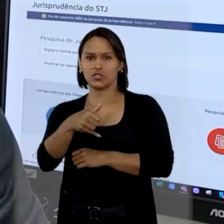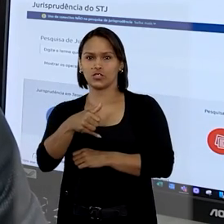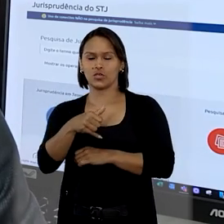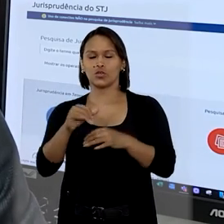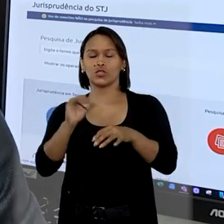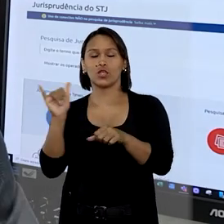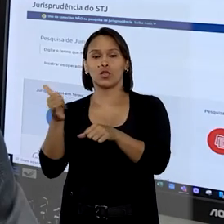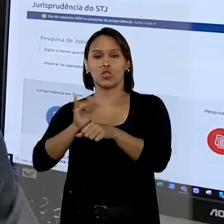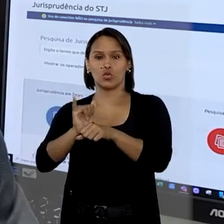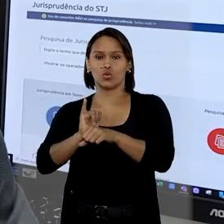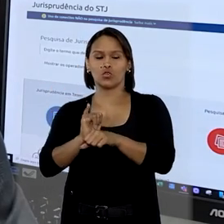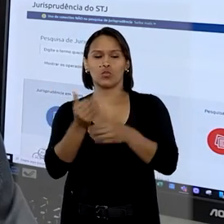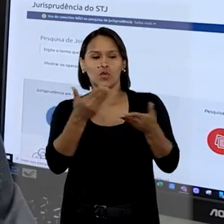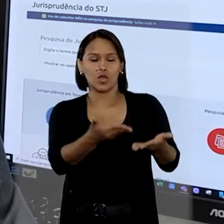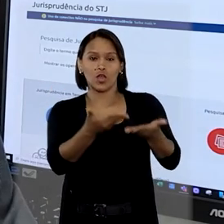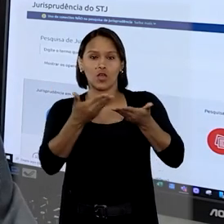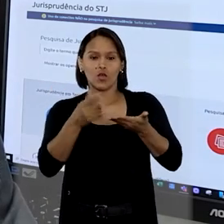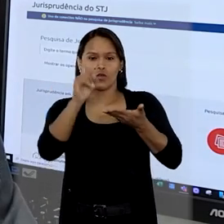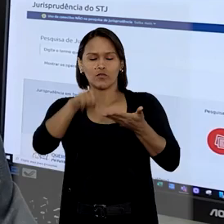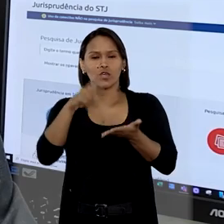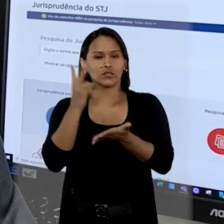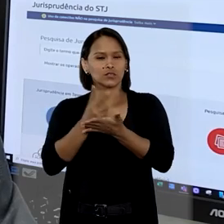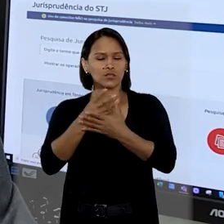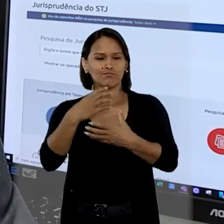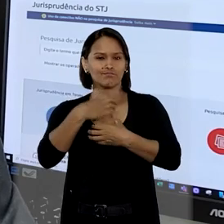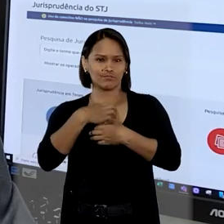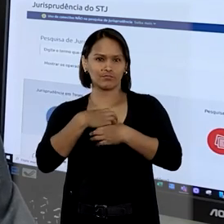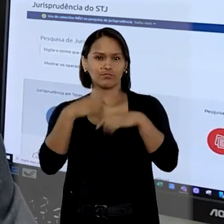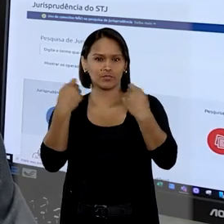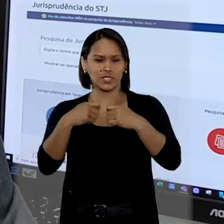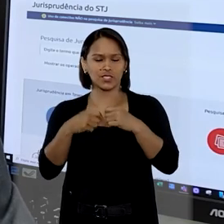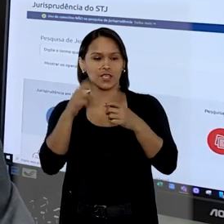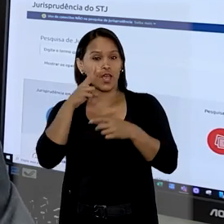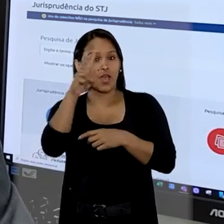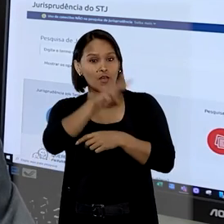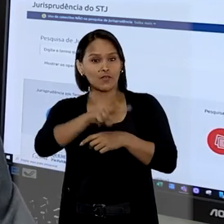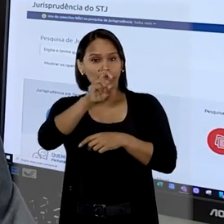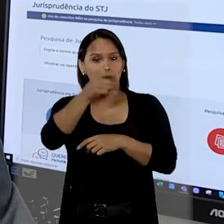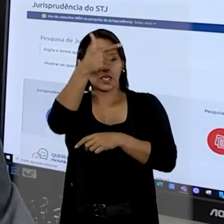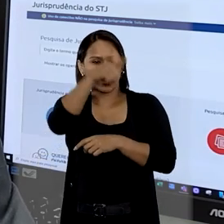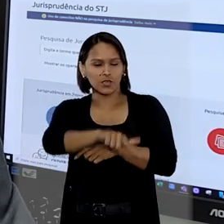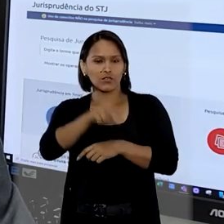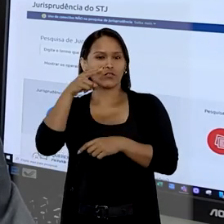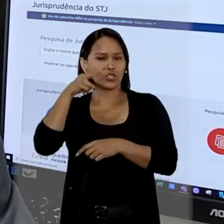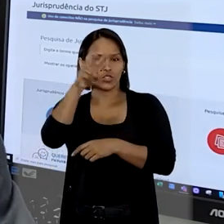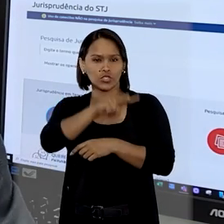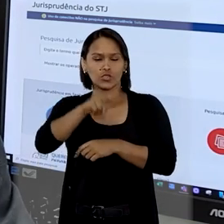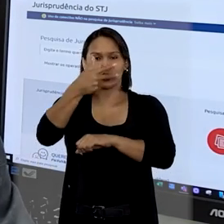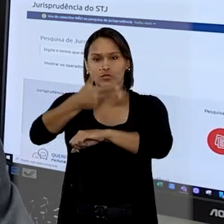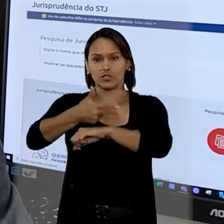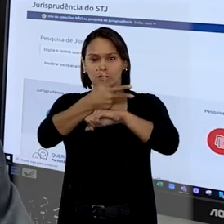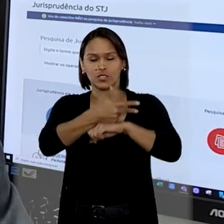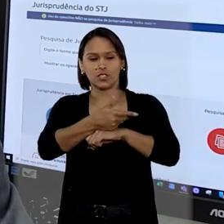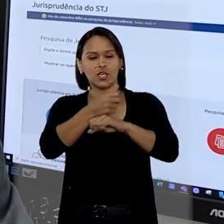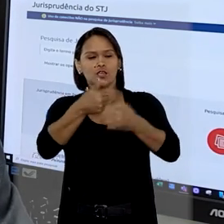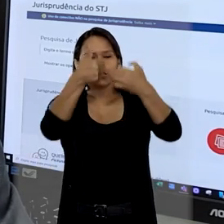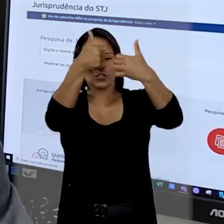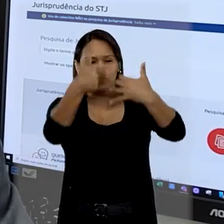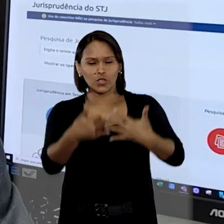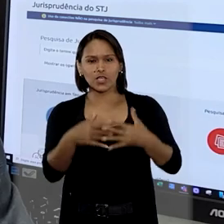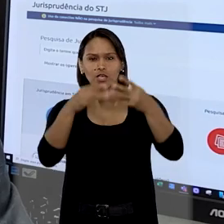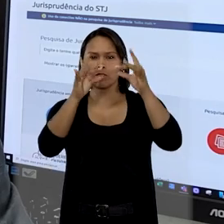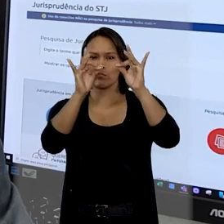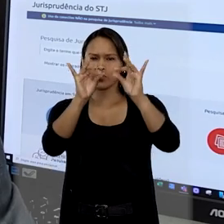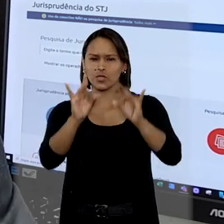no YouTube. Convido você a sempre que sentir necessidade ver e rever esses vídeos, pois aqui nós colocamos a